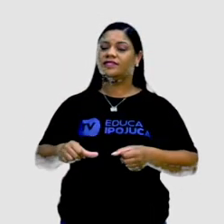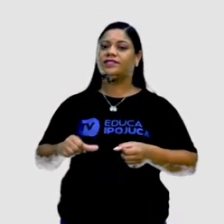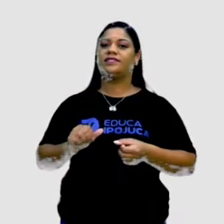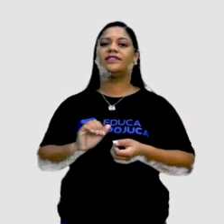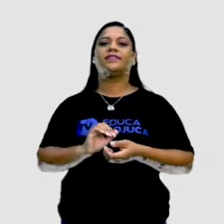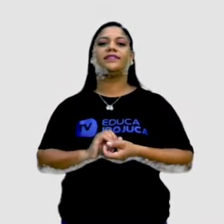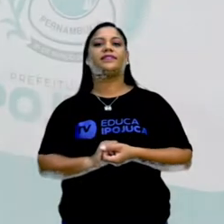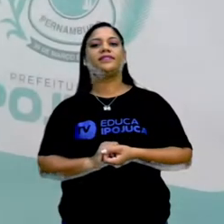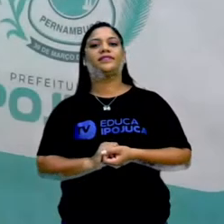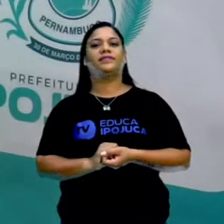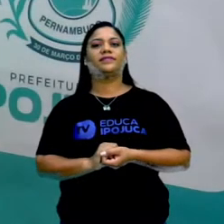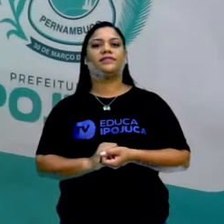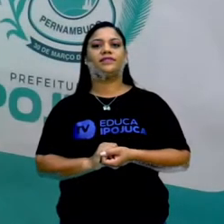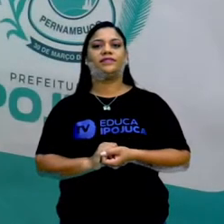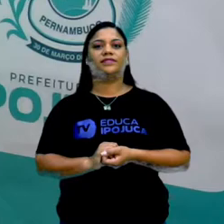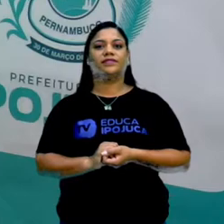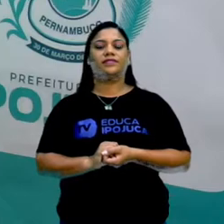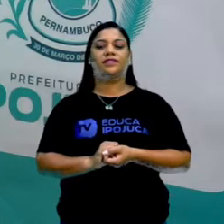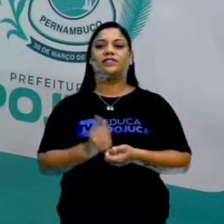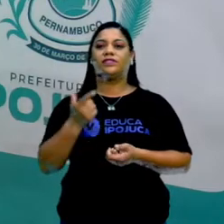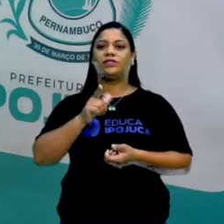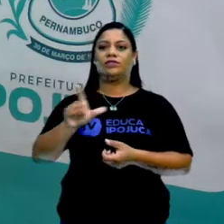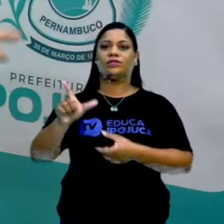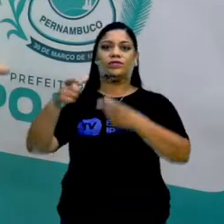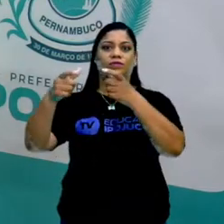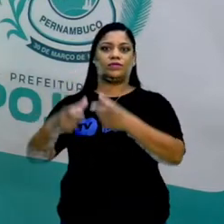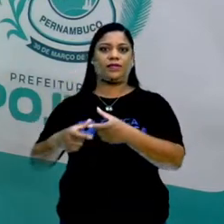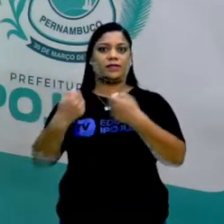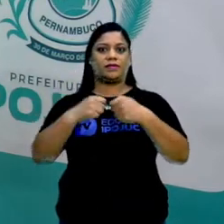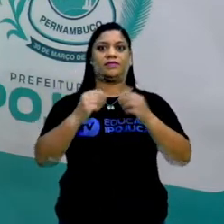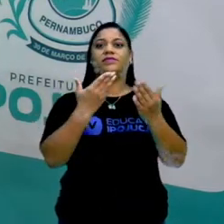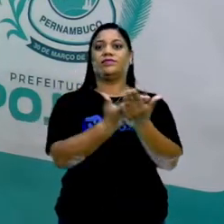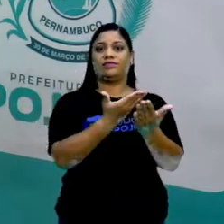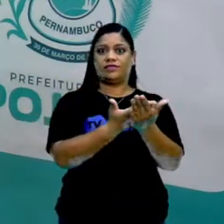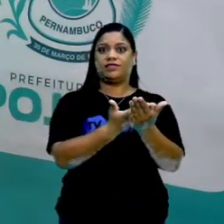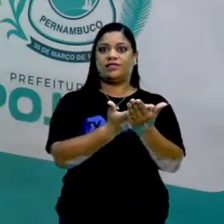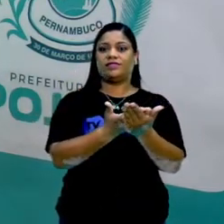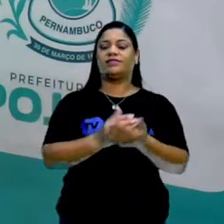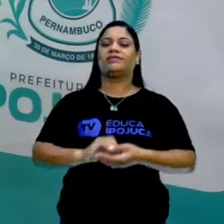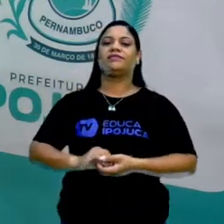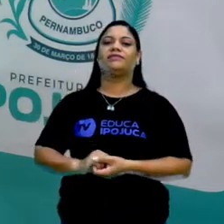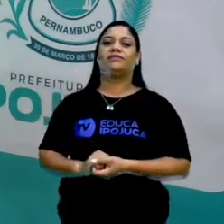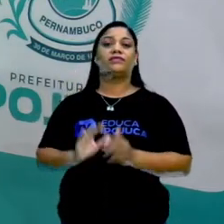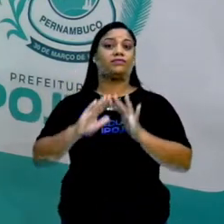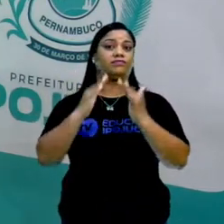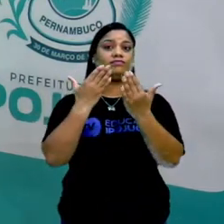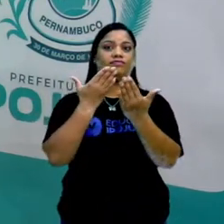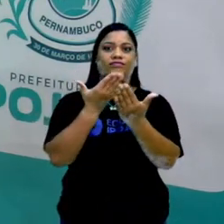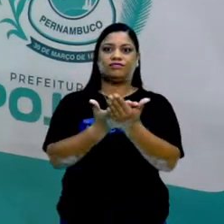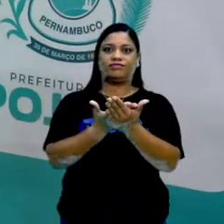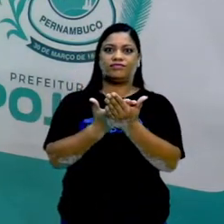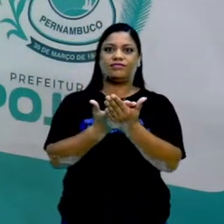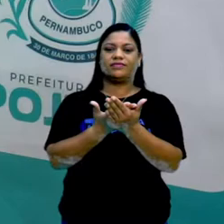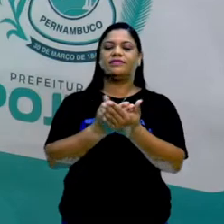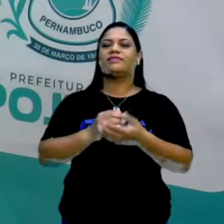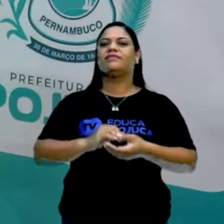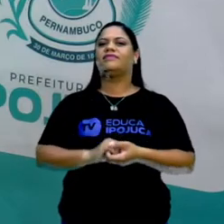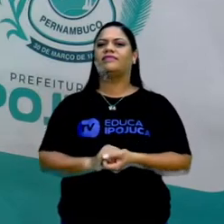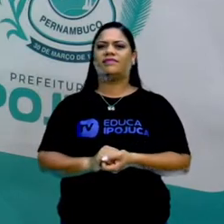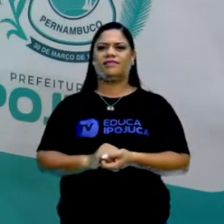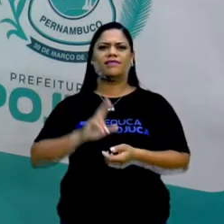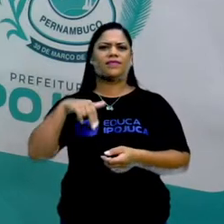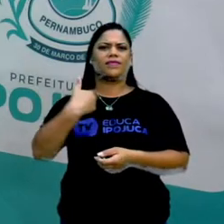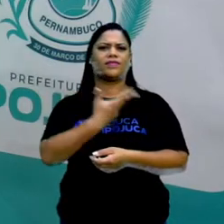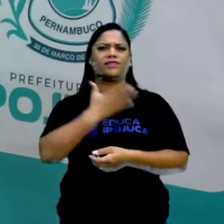fora da escola? Será que elas estão estudando? O que é que a gente pode imaginar? Que leituras